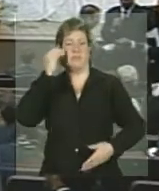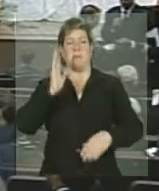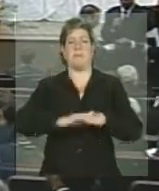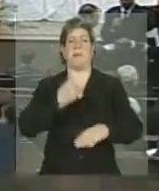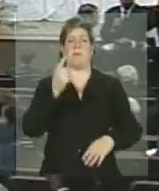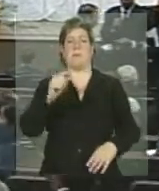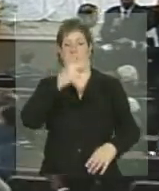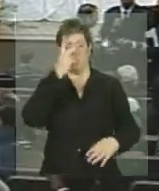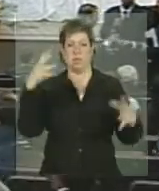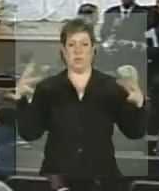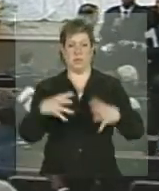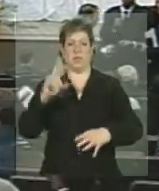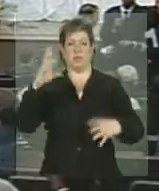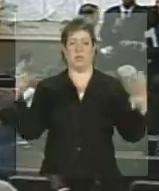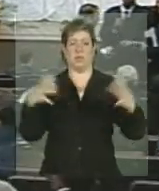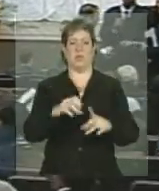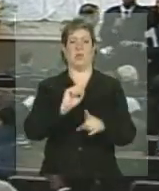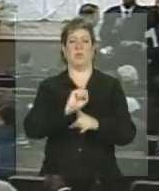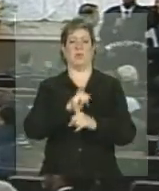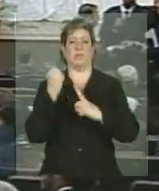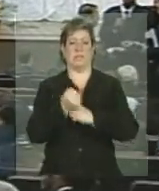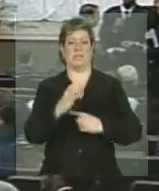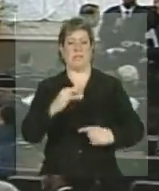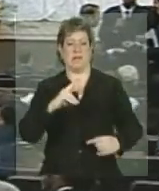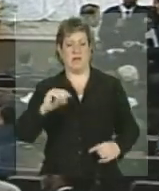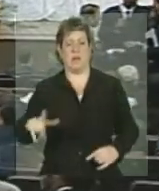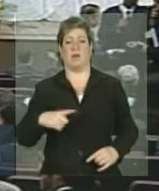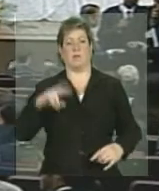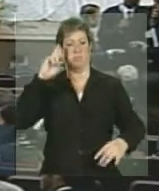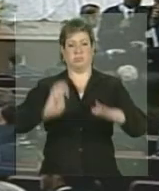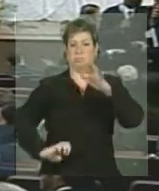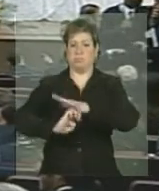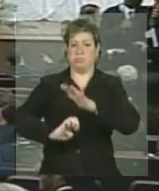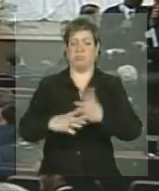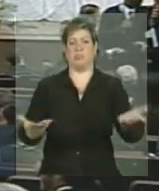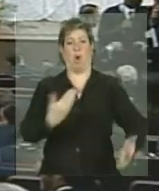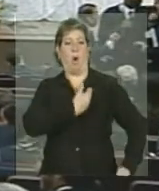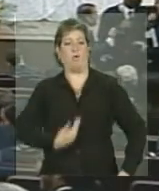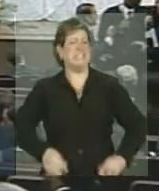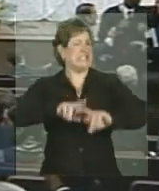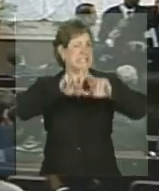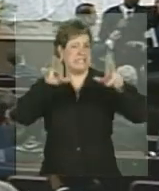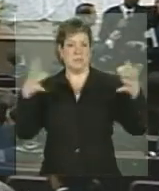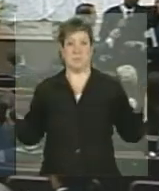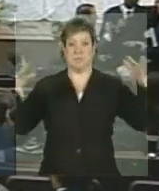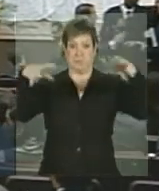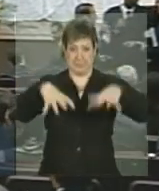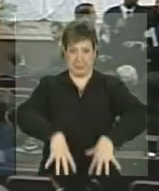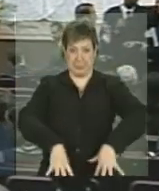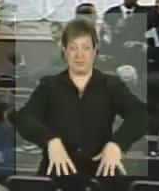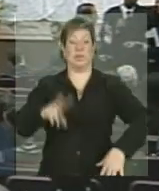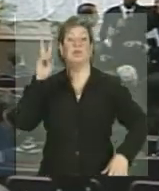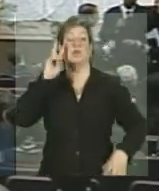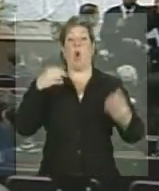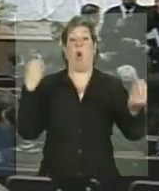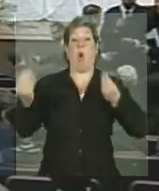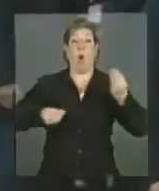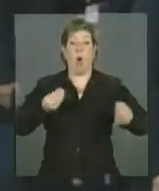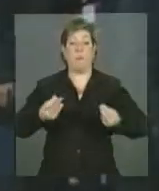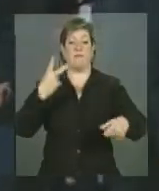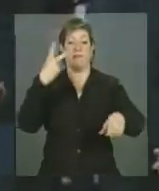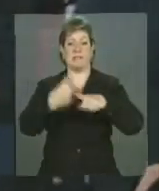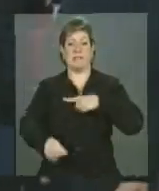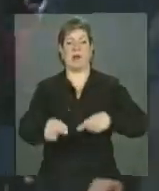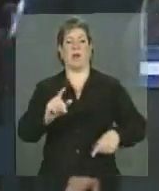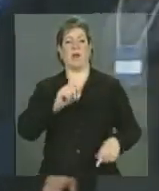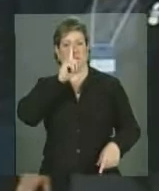representantes de organizações da sociedade civil, de empresas e de governos, para tratar, por exemplo, como combater a